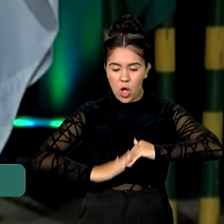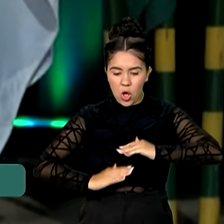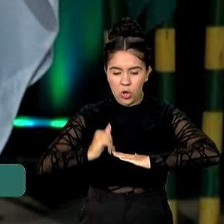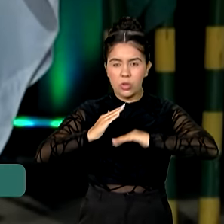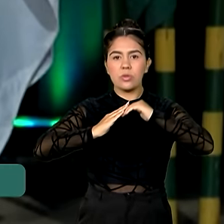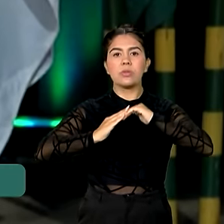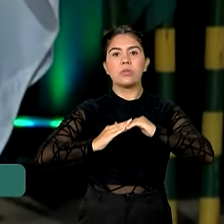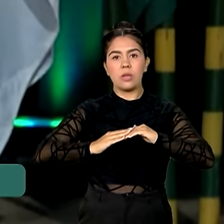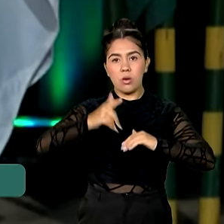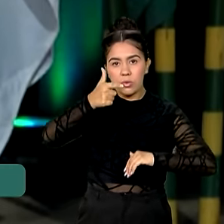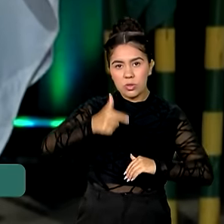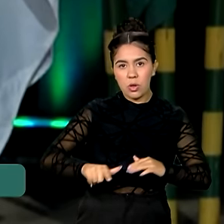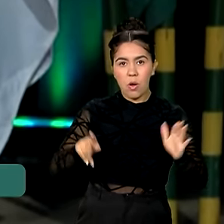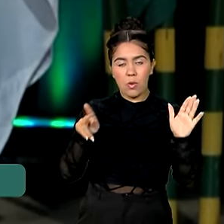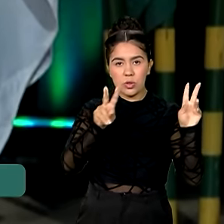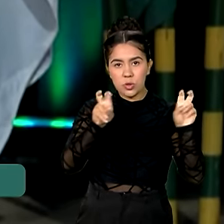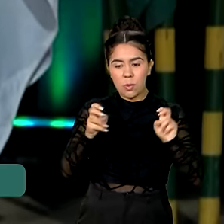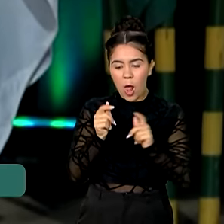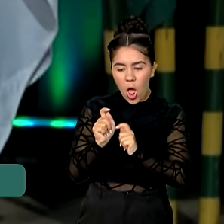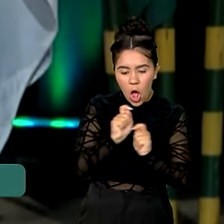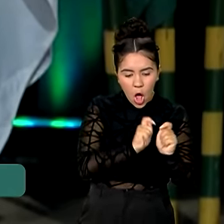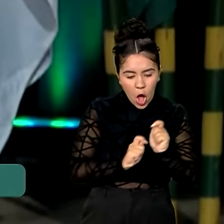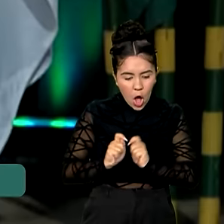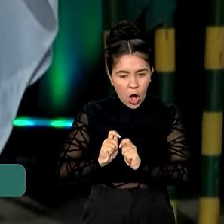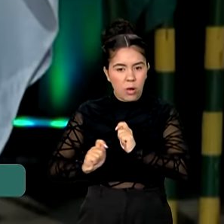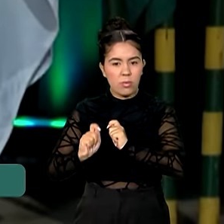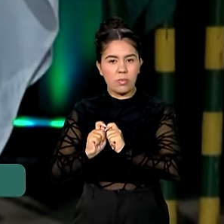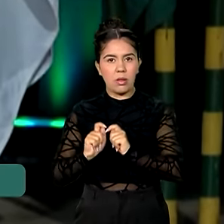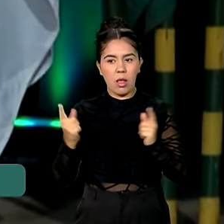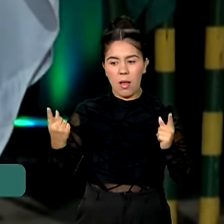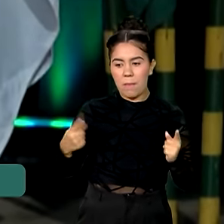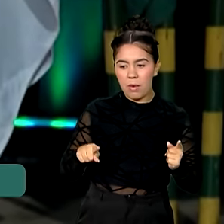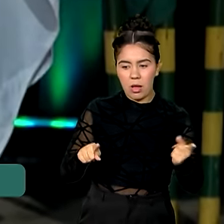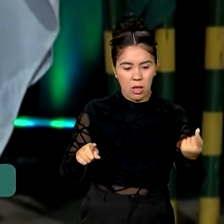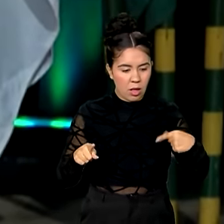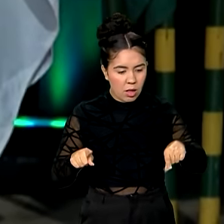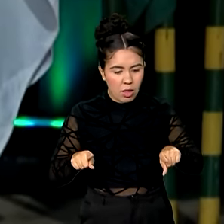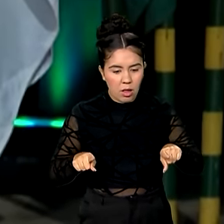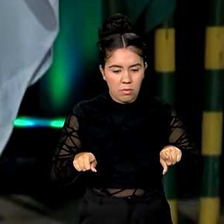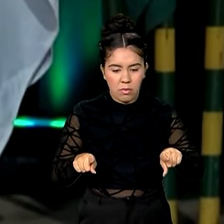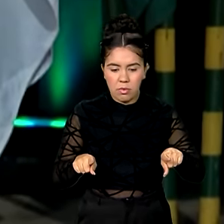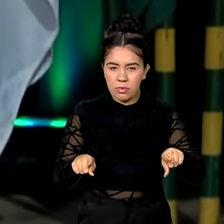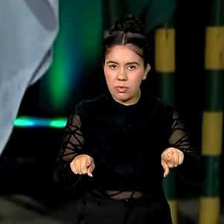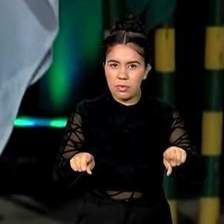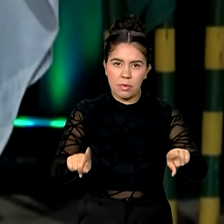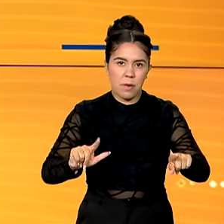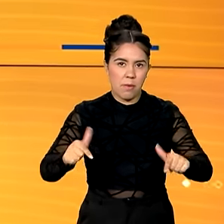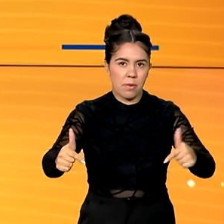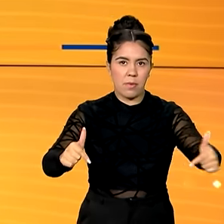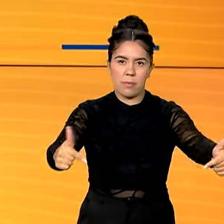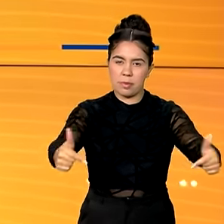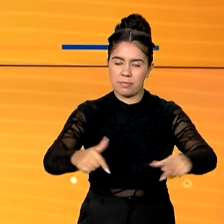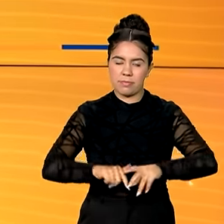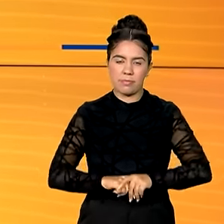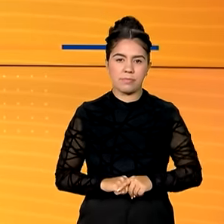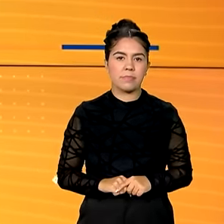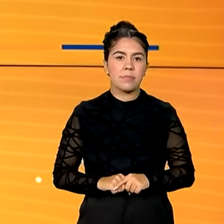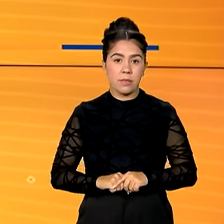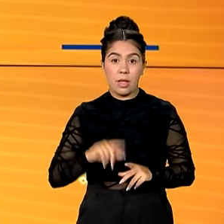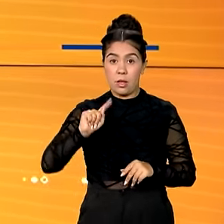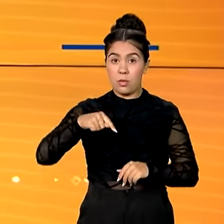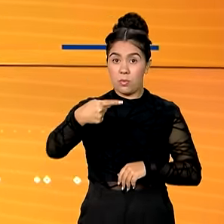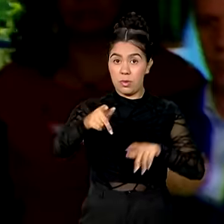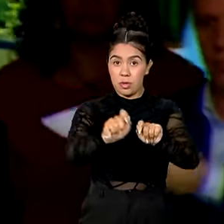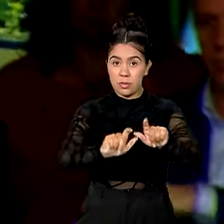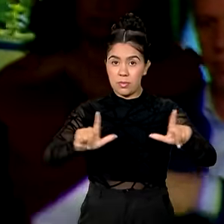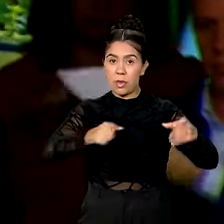nossas economias, ao mesmo tempo que a gente não prepara o Estado para enfrentar esses desafios. Veja a